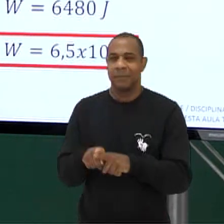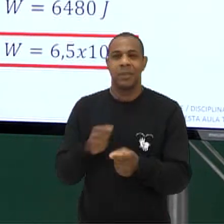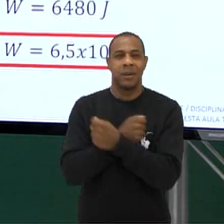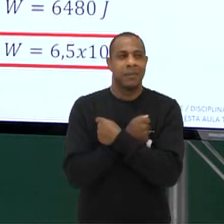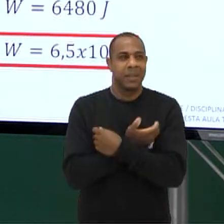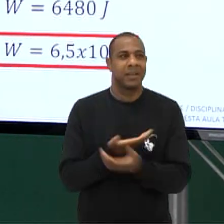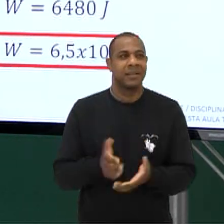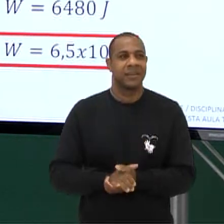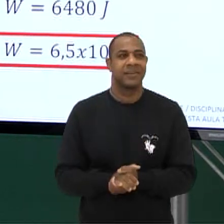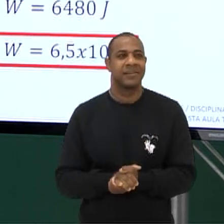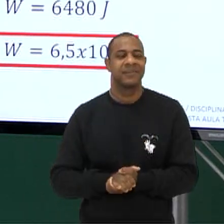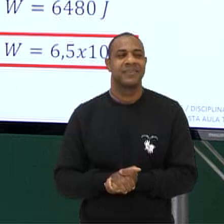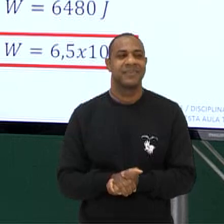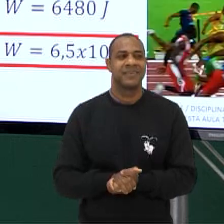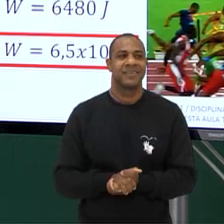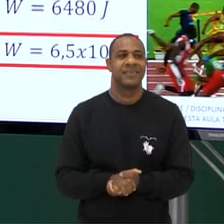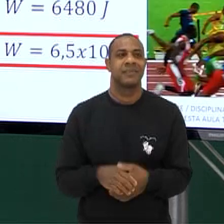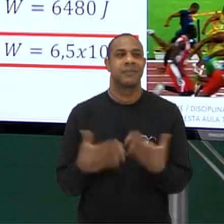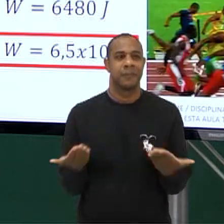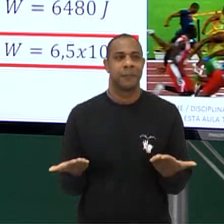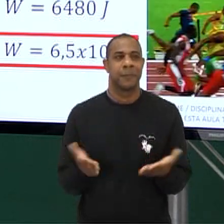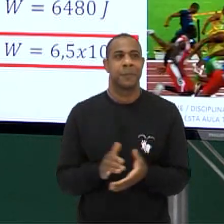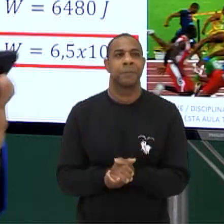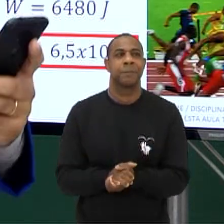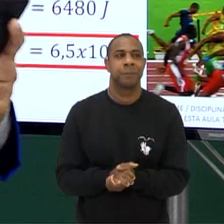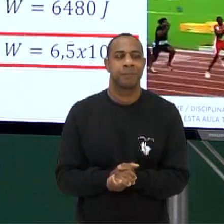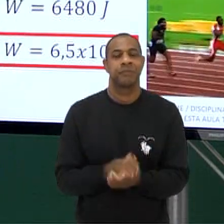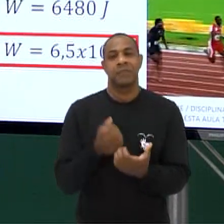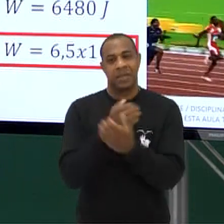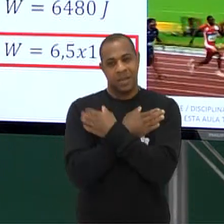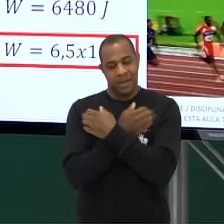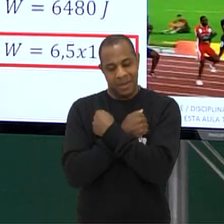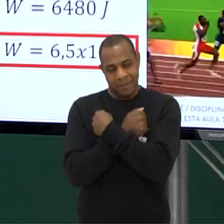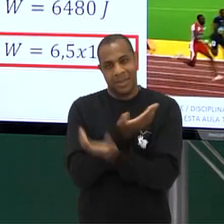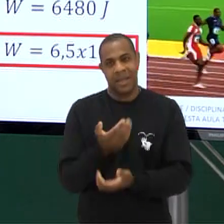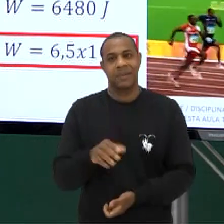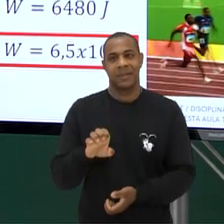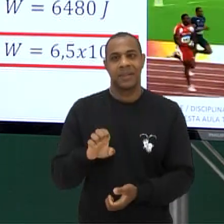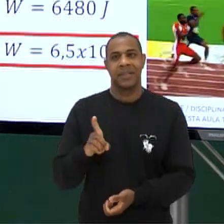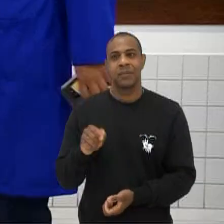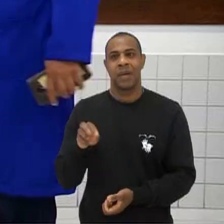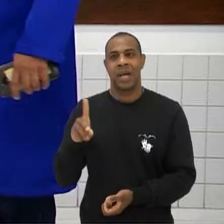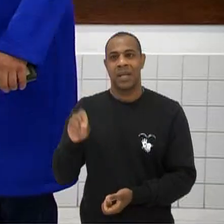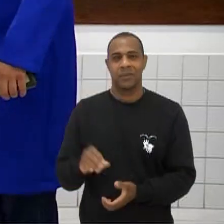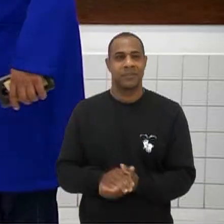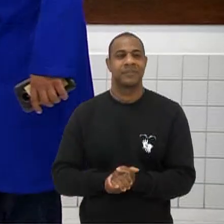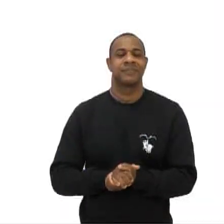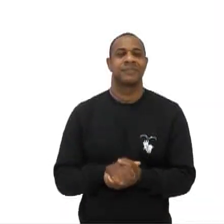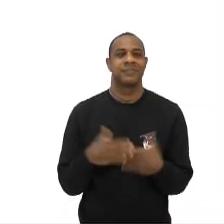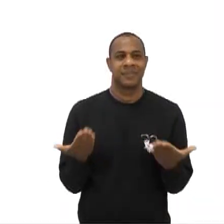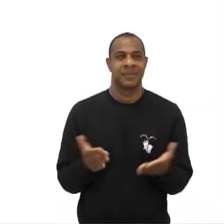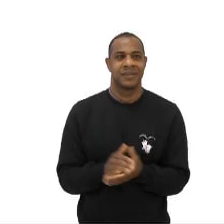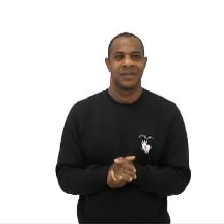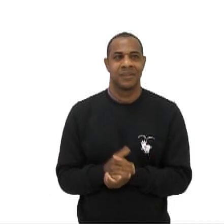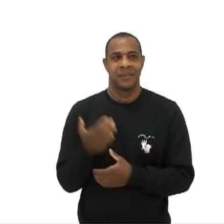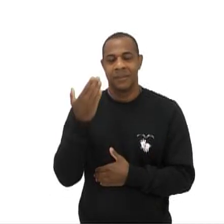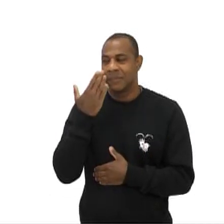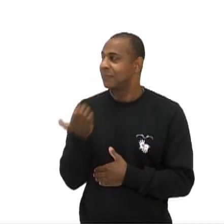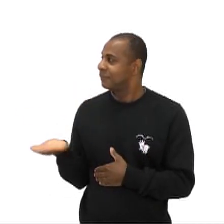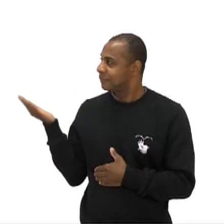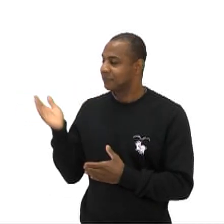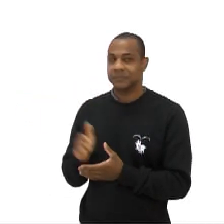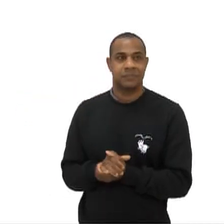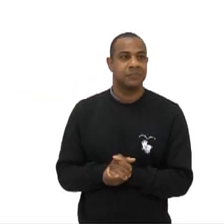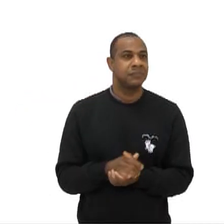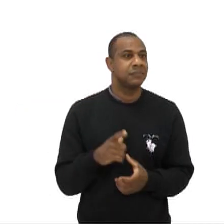Eu chamo ele de Eduardo Eduardo Abraço para você Obrigado por acompanhar Nossa aula aqui Querido Então aqui pessoal Só para a gente Estar finalizando